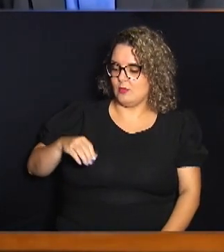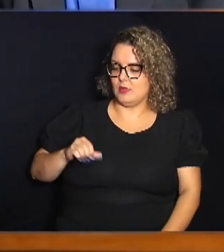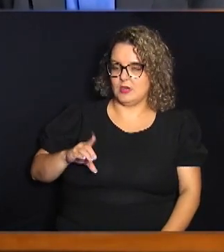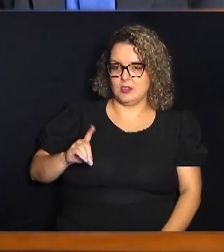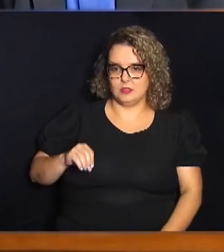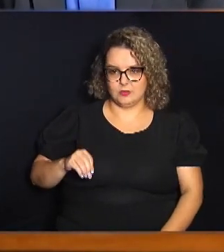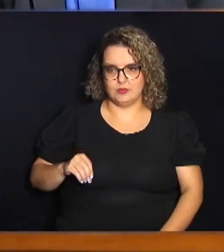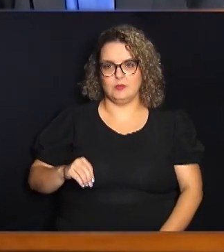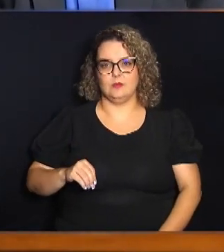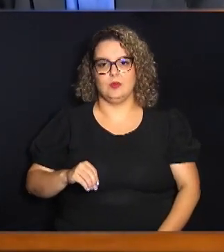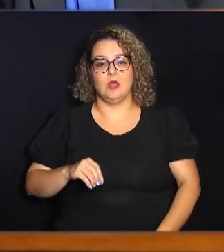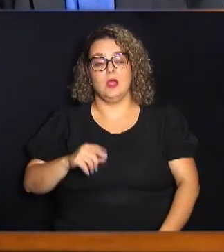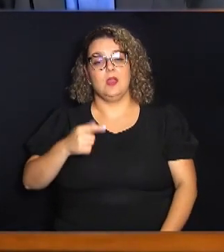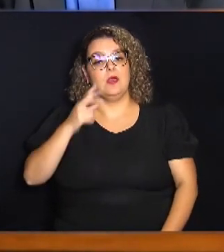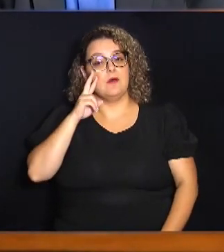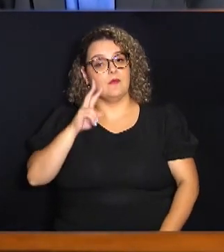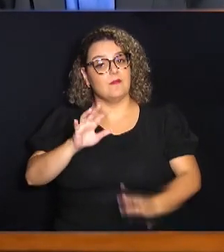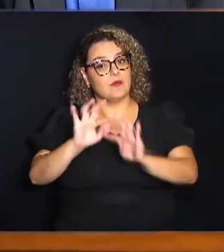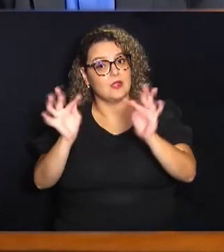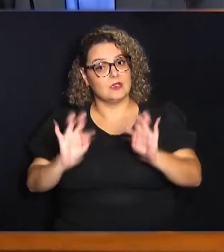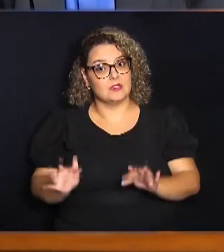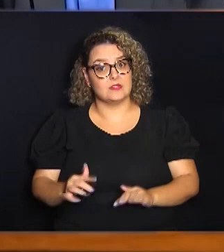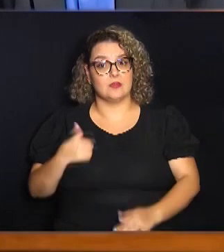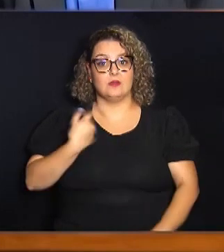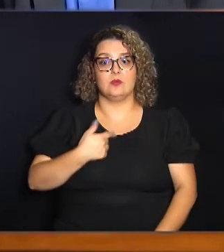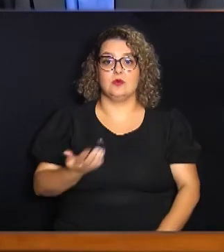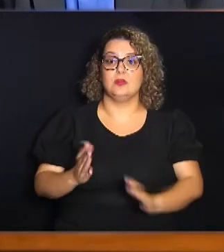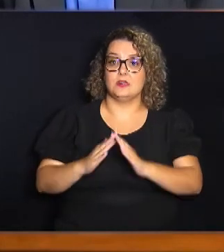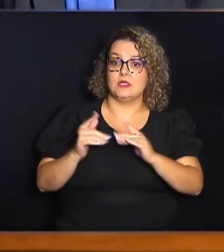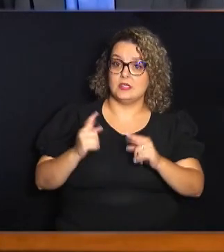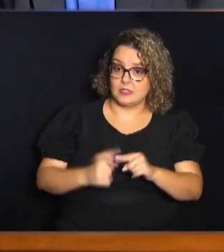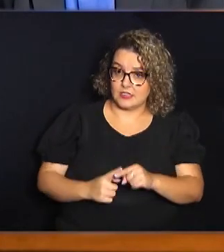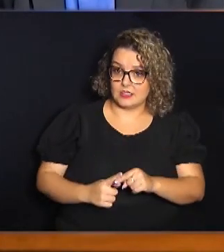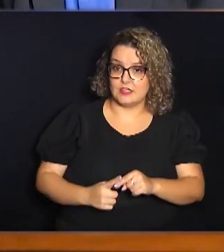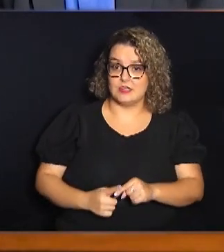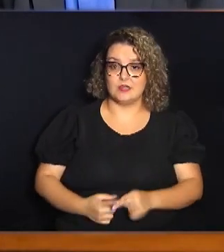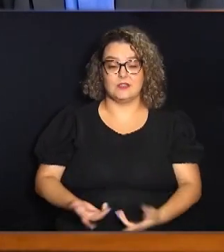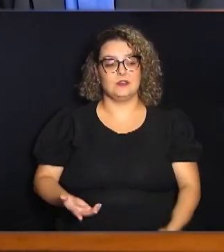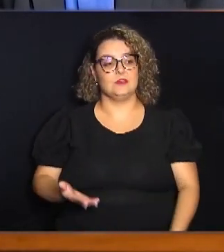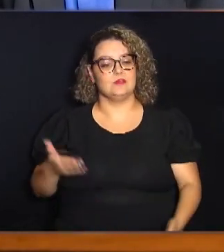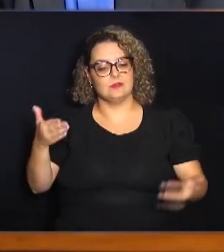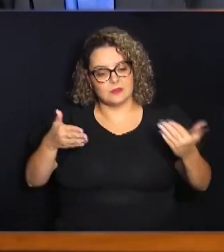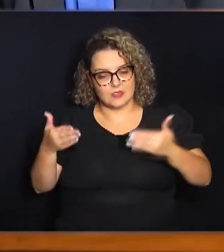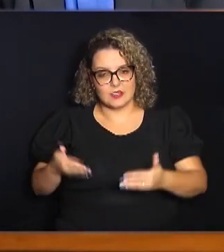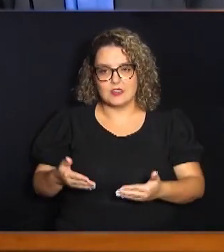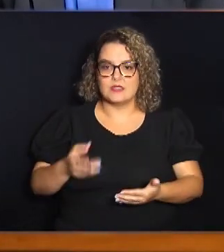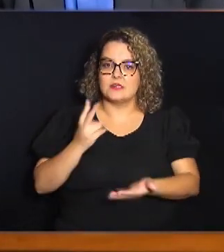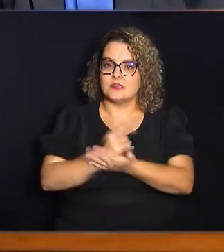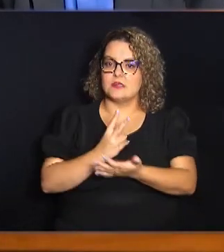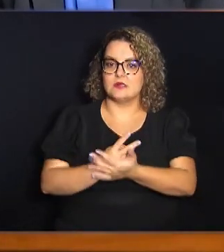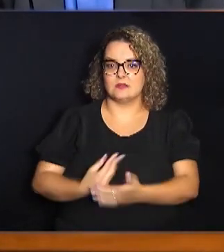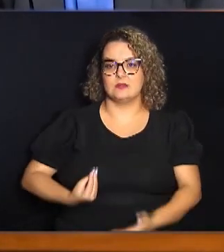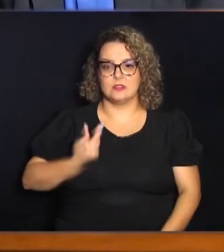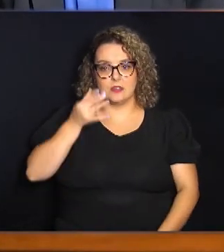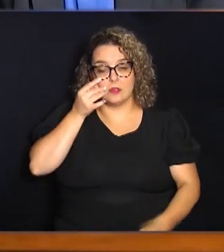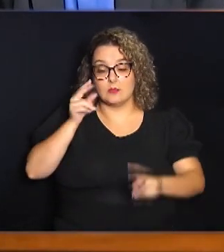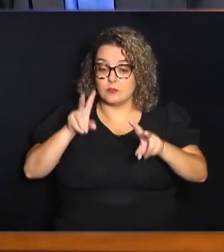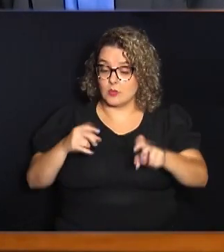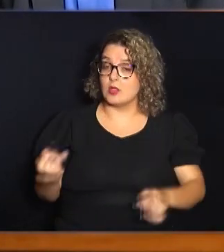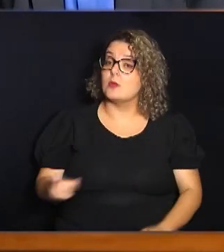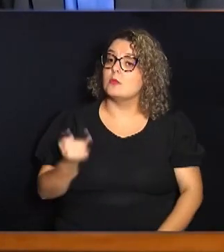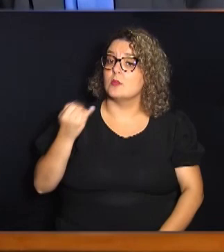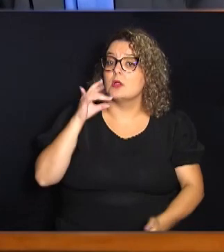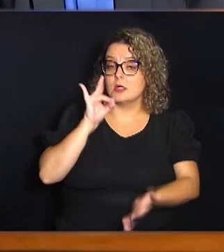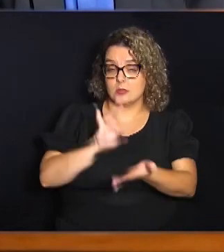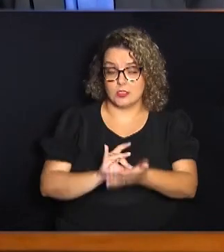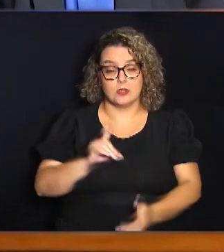presente, principalmente nesses momentos, trazendo temas para reflexão que dizem muito respeito à realidade